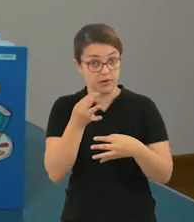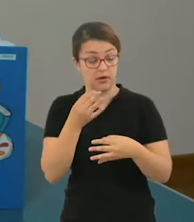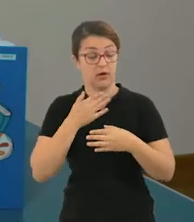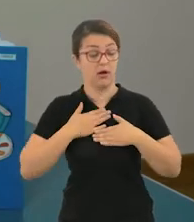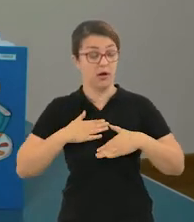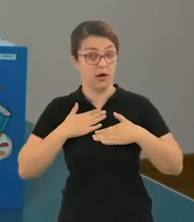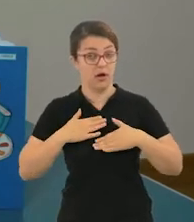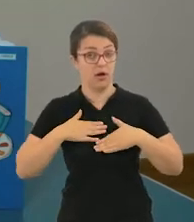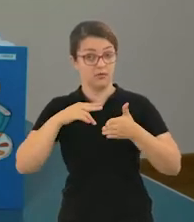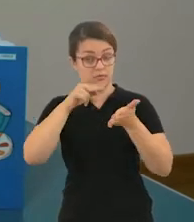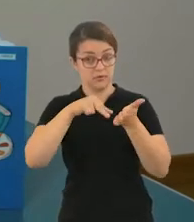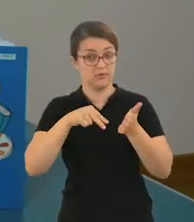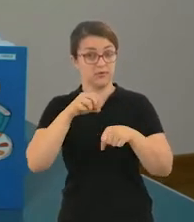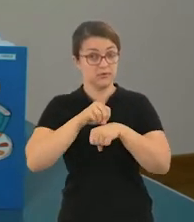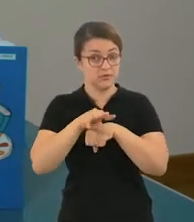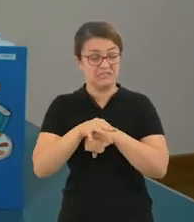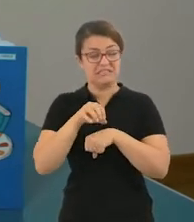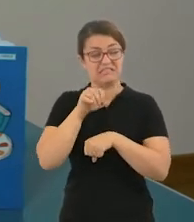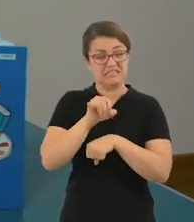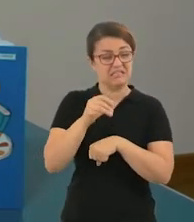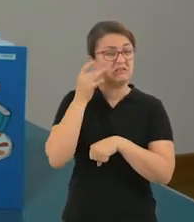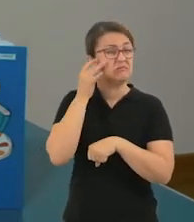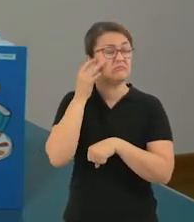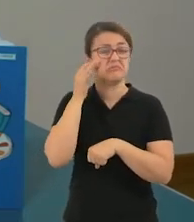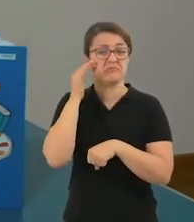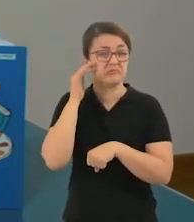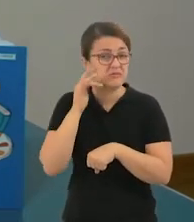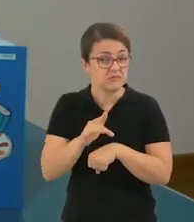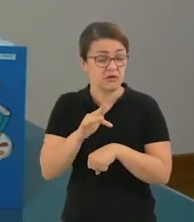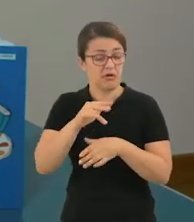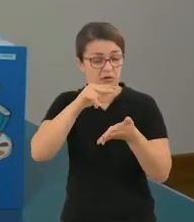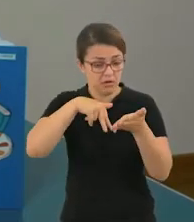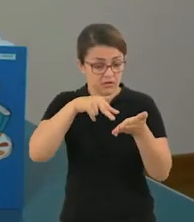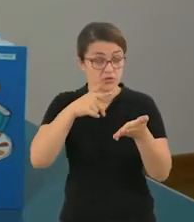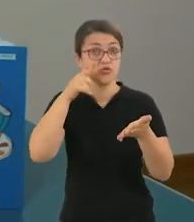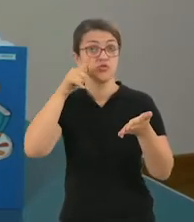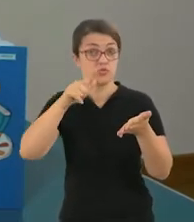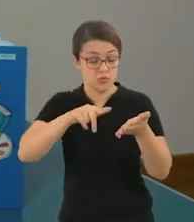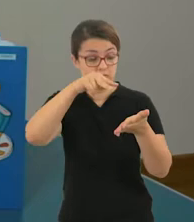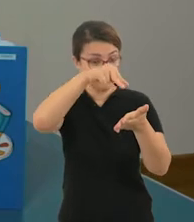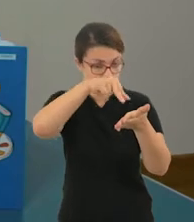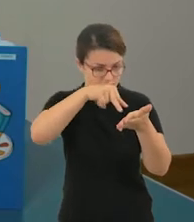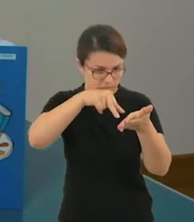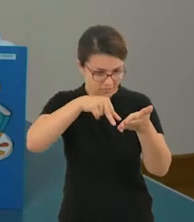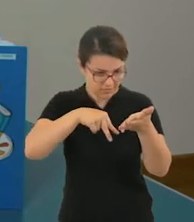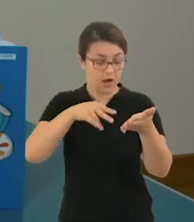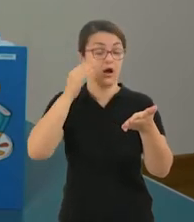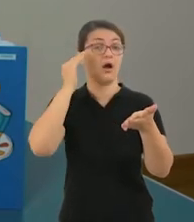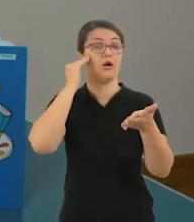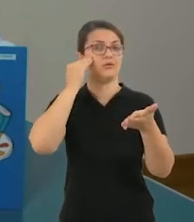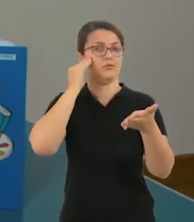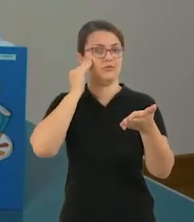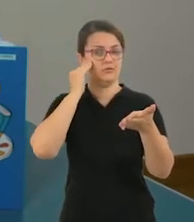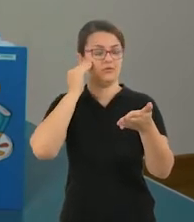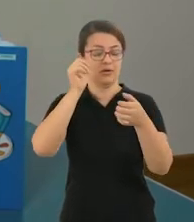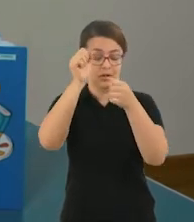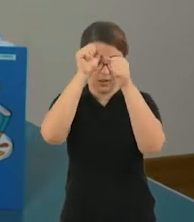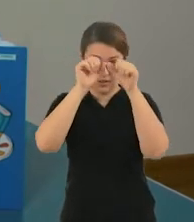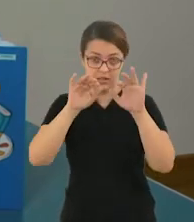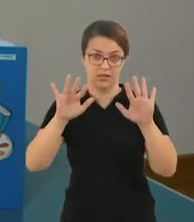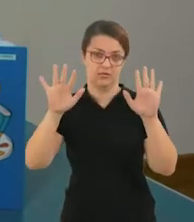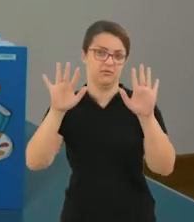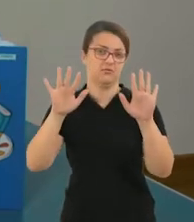Lembra a dica do professor Tiago. Se eu não entendi o que eu li, eu preciso ler novamente. Leia até compreender com